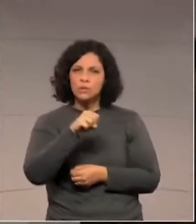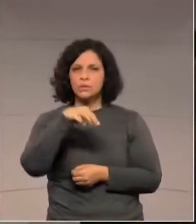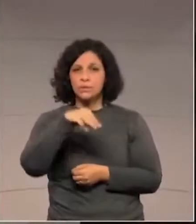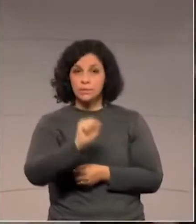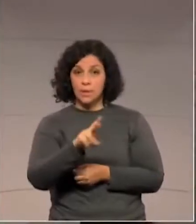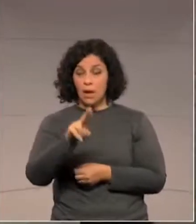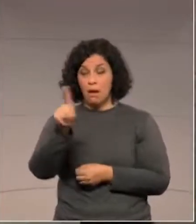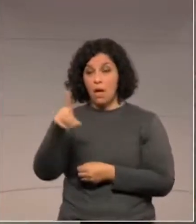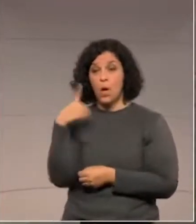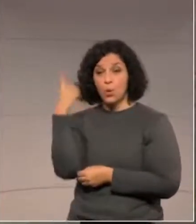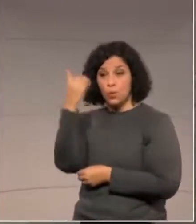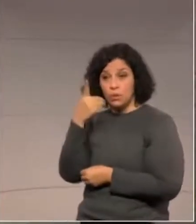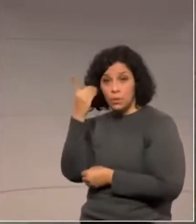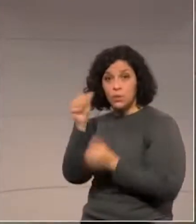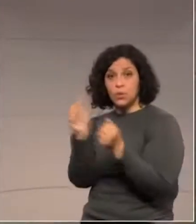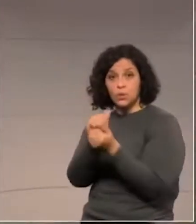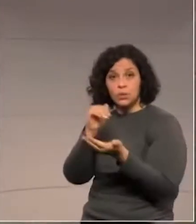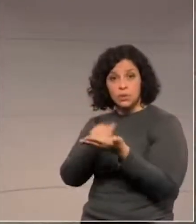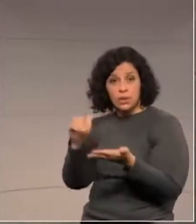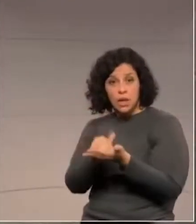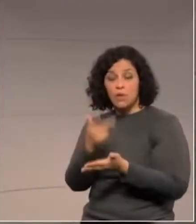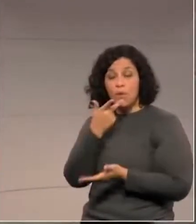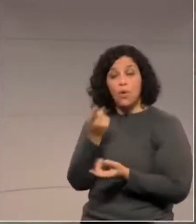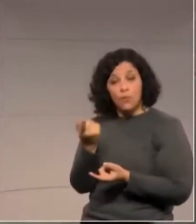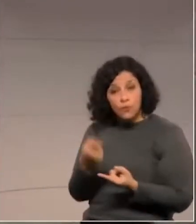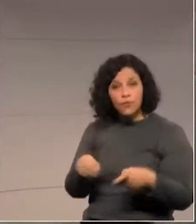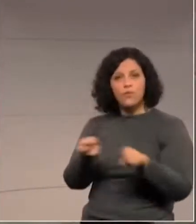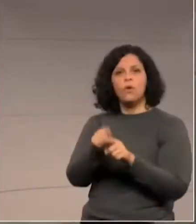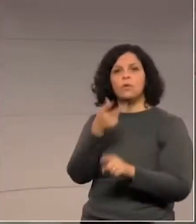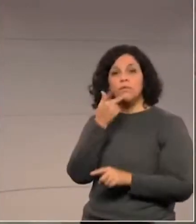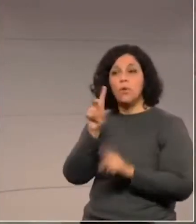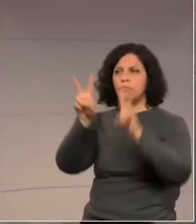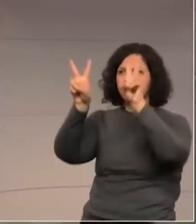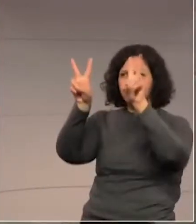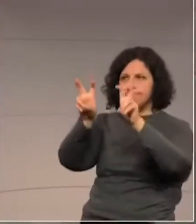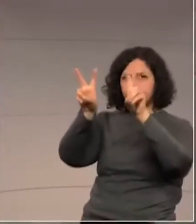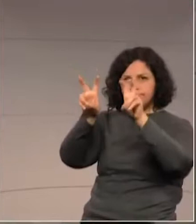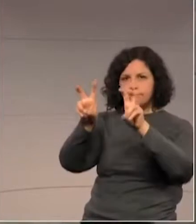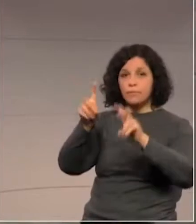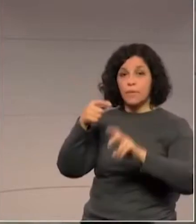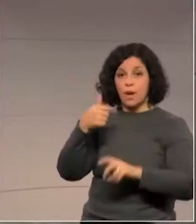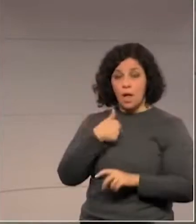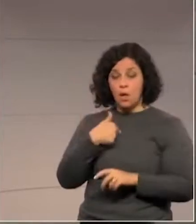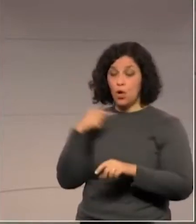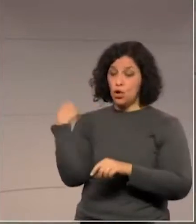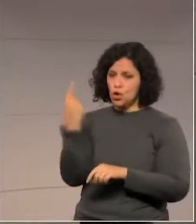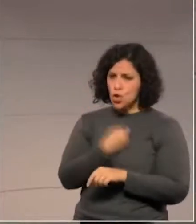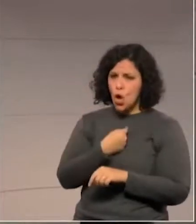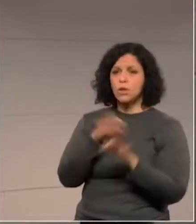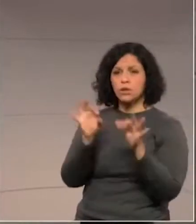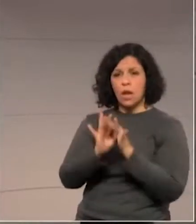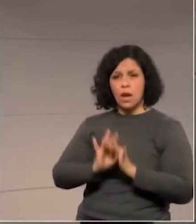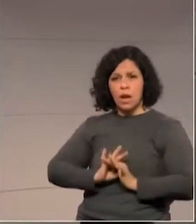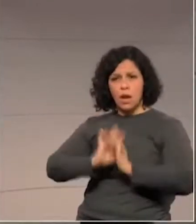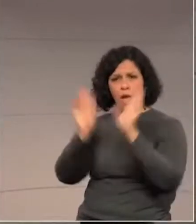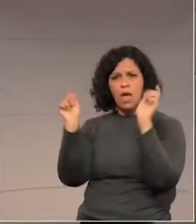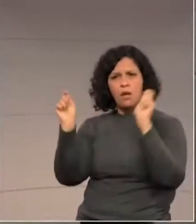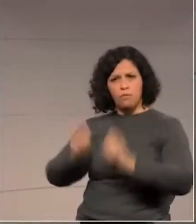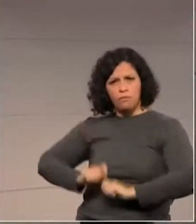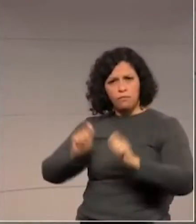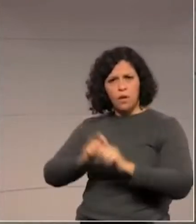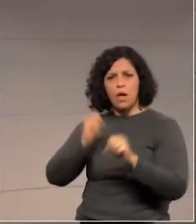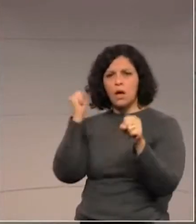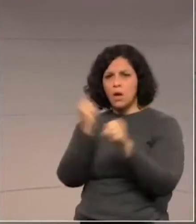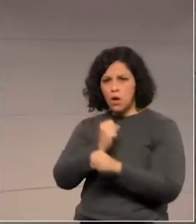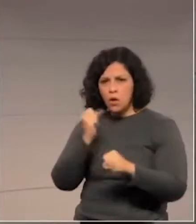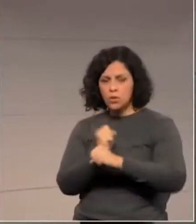o deputado secretário diz novamente, abro aspas, estamos autorizando a construção